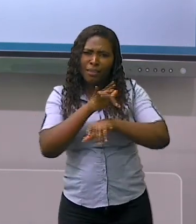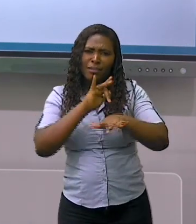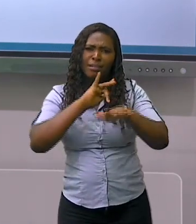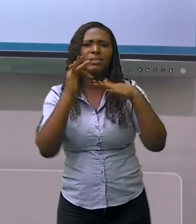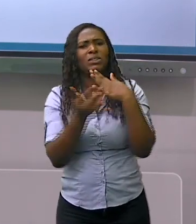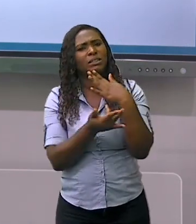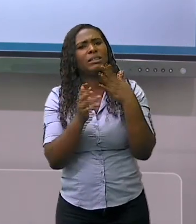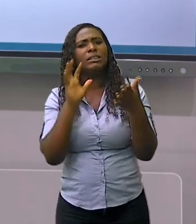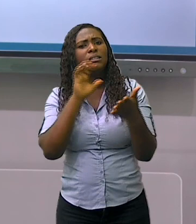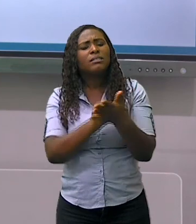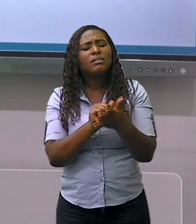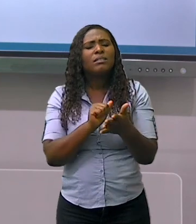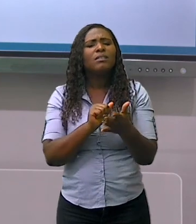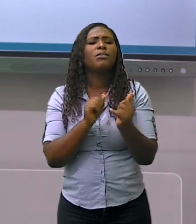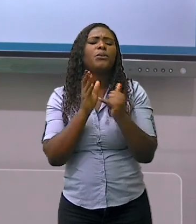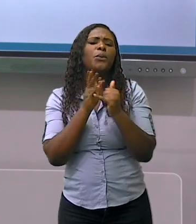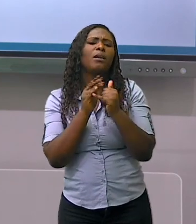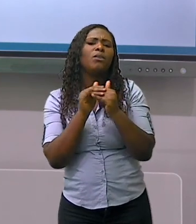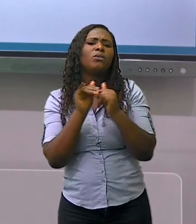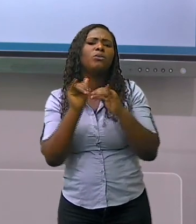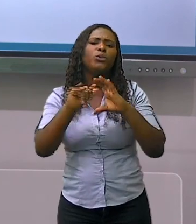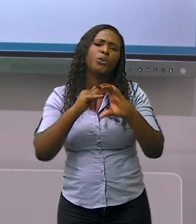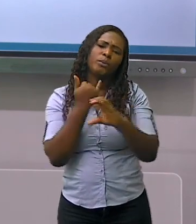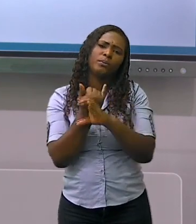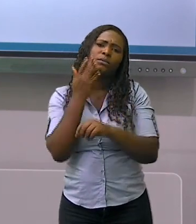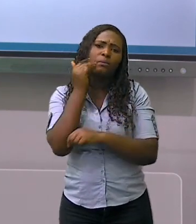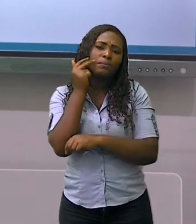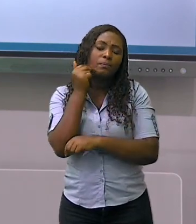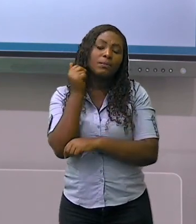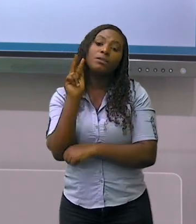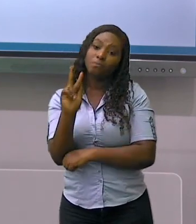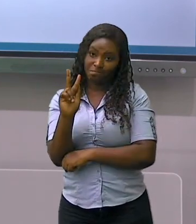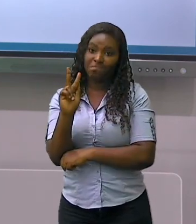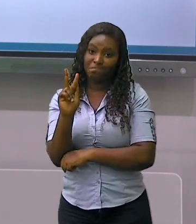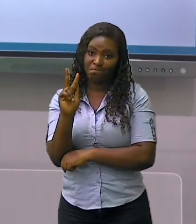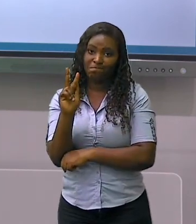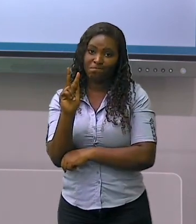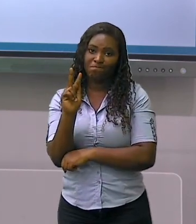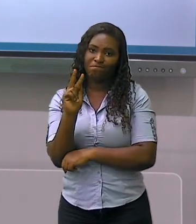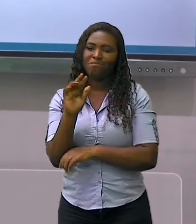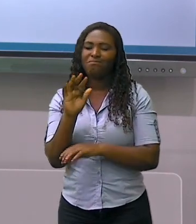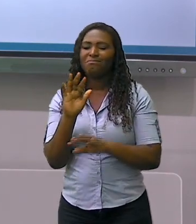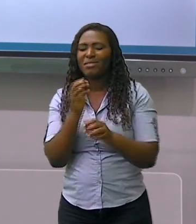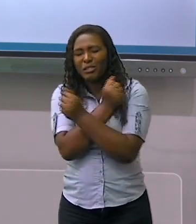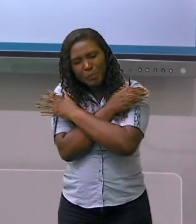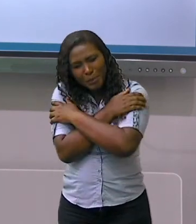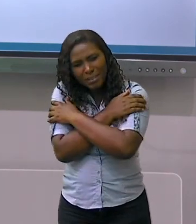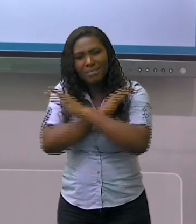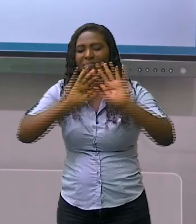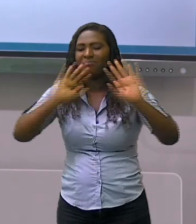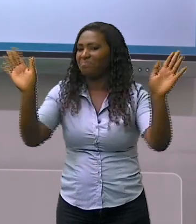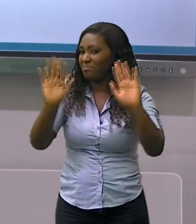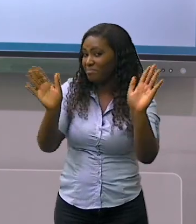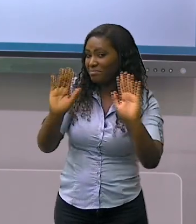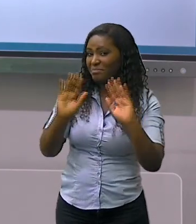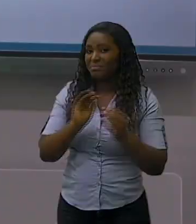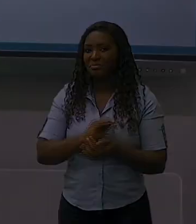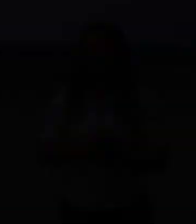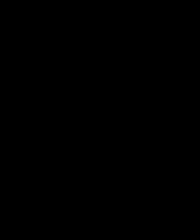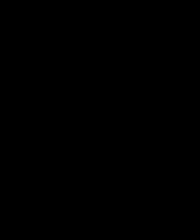nossas redes sociais, se inscreva em nosso canal no YouTube SMEDGV. Um abraço e até a próxima! a próxima!